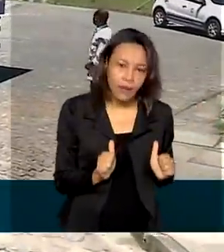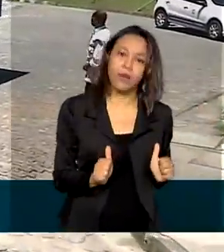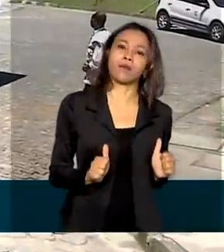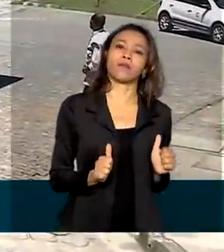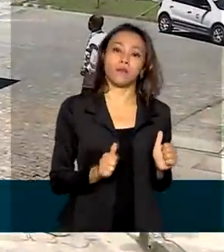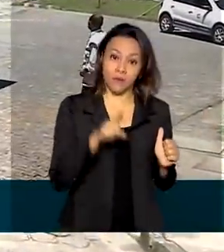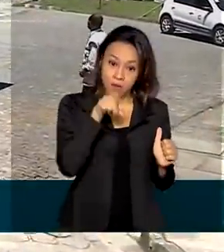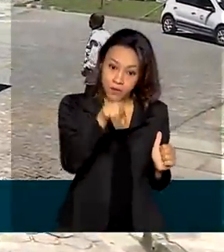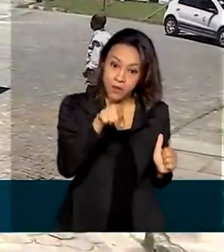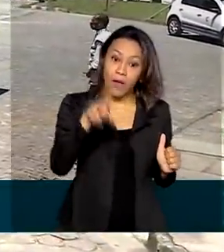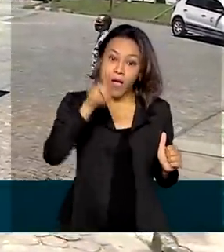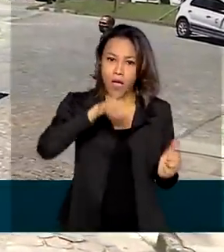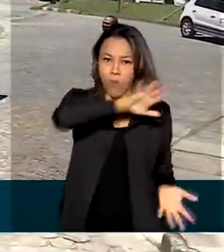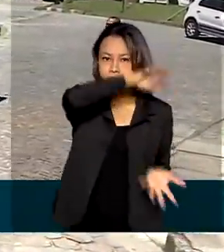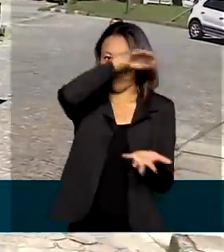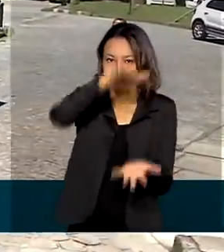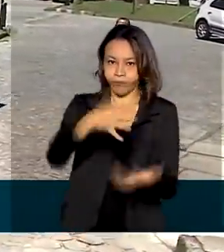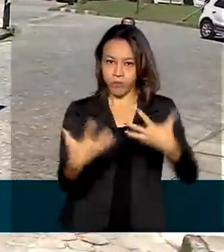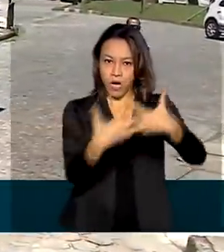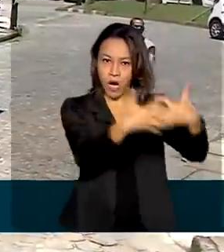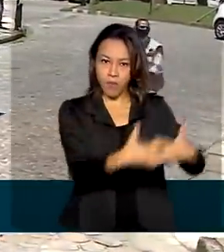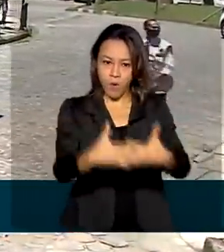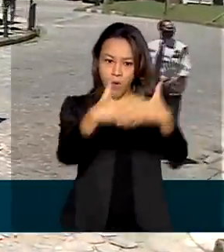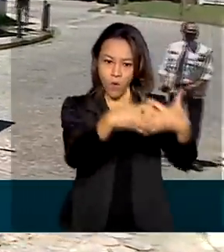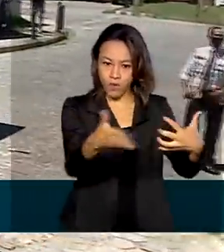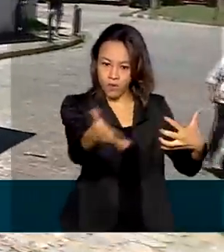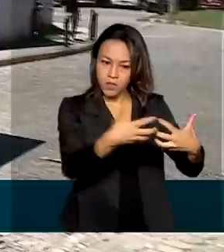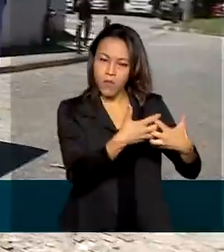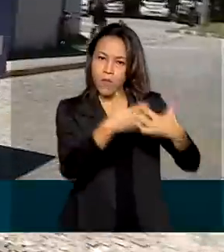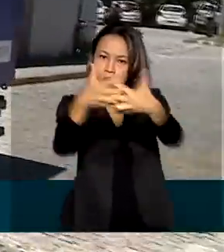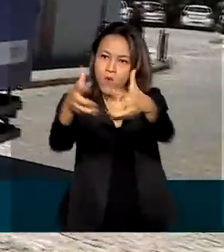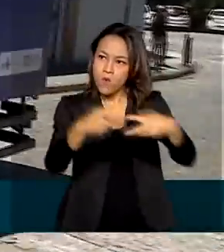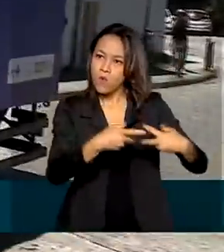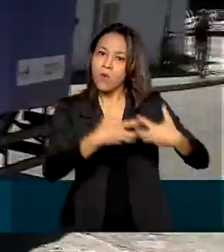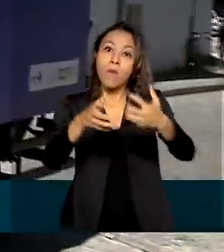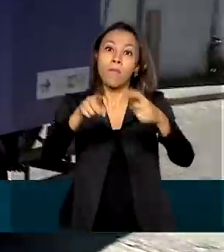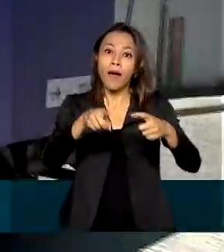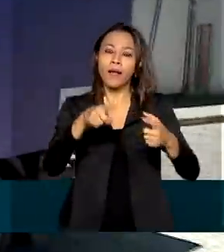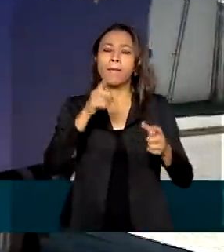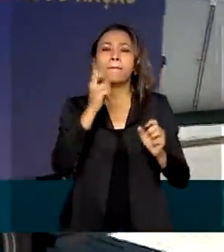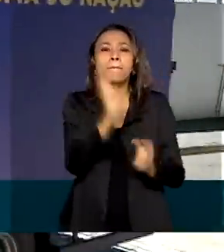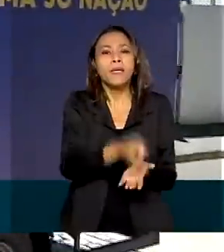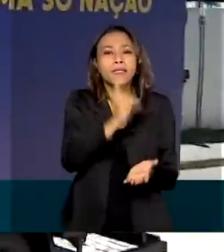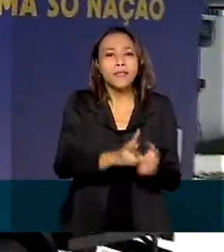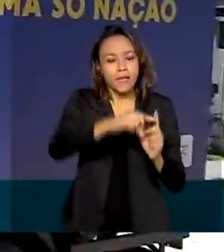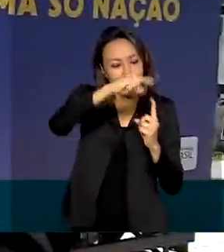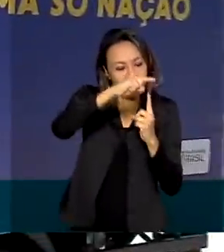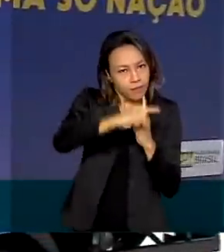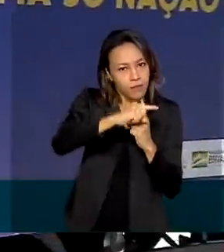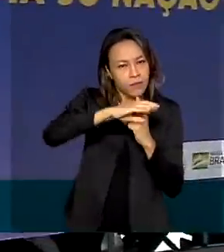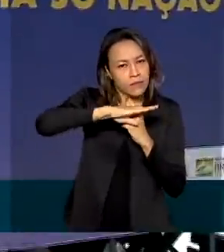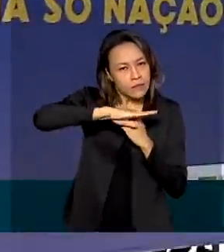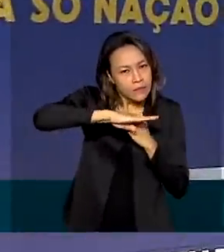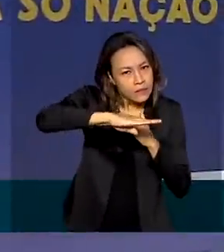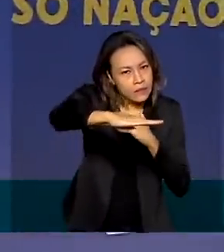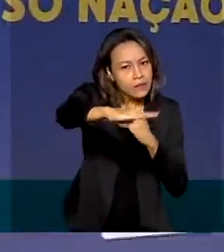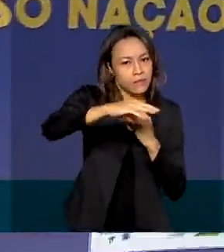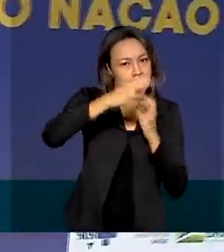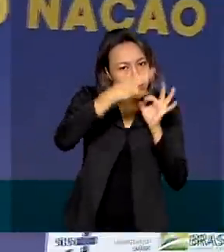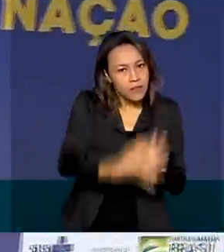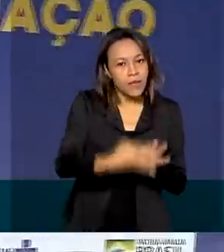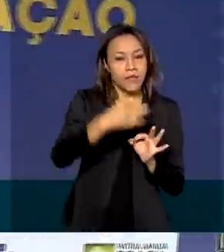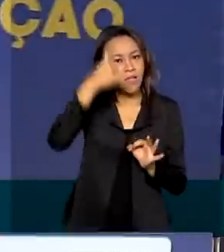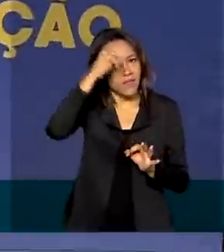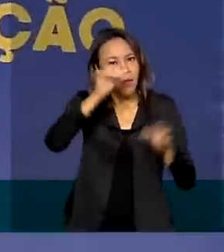realizado em containers térmicos para garantir a manutenção da temperatura correta e evitar danos. Todas as doses